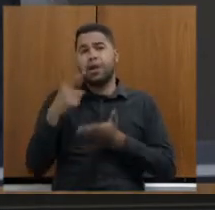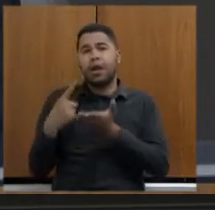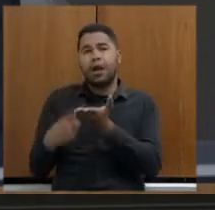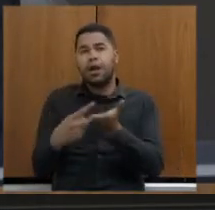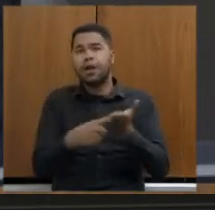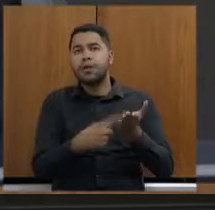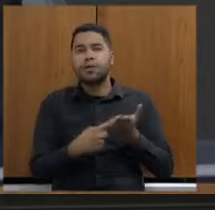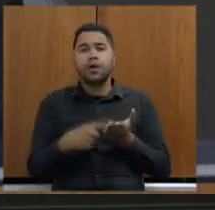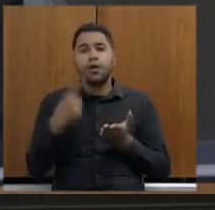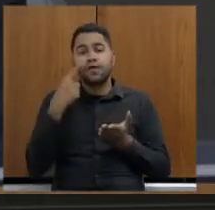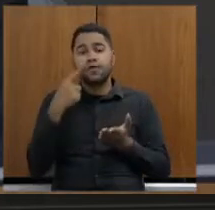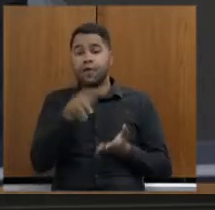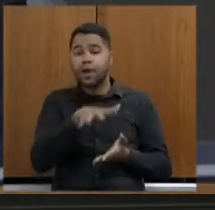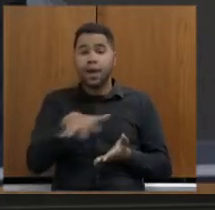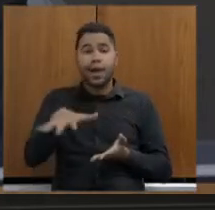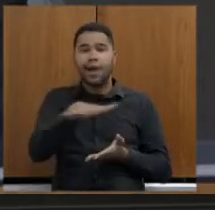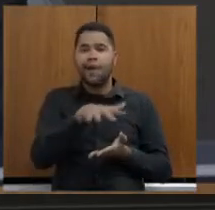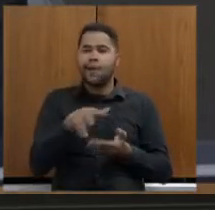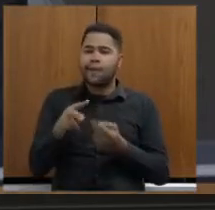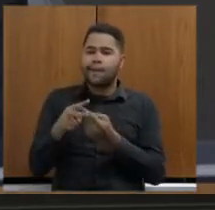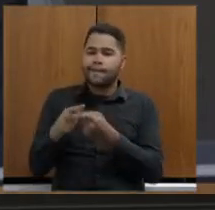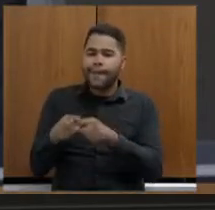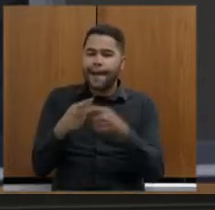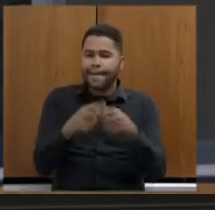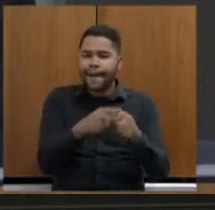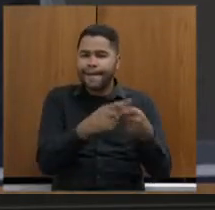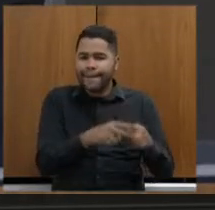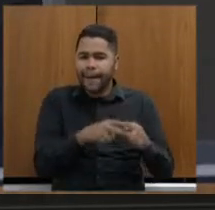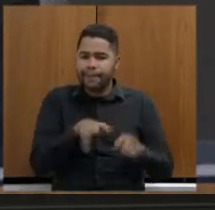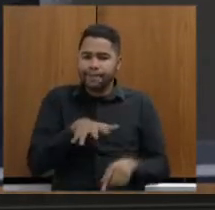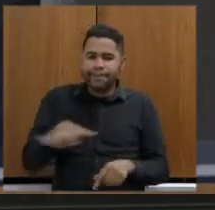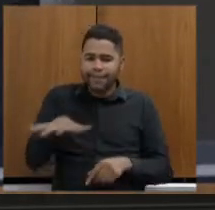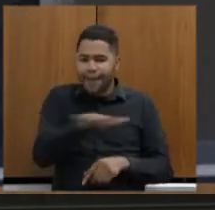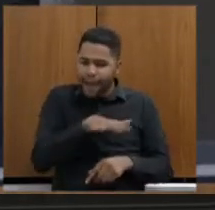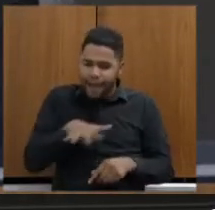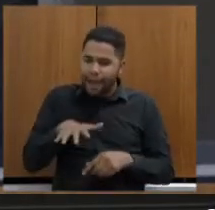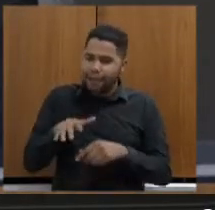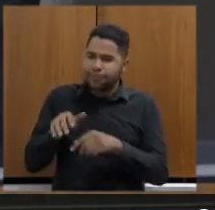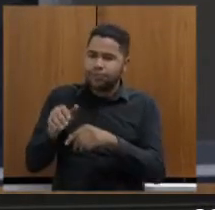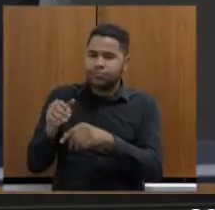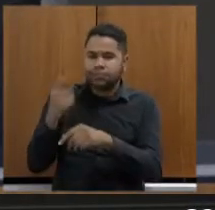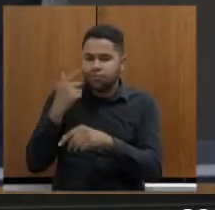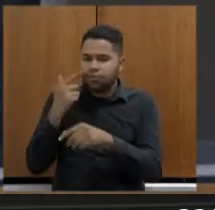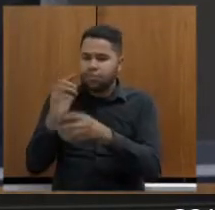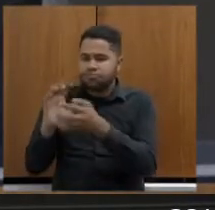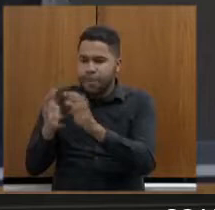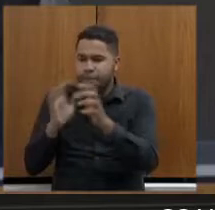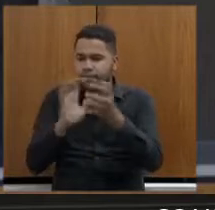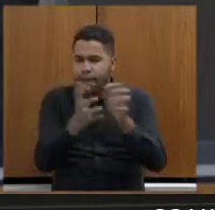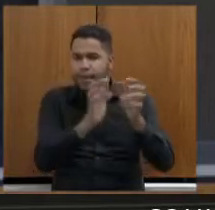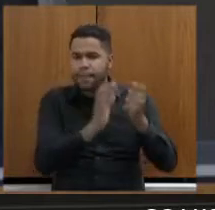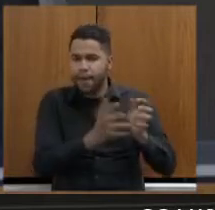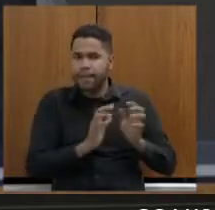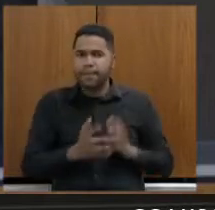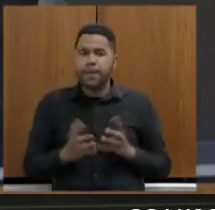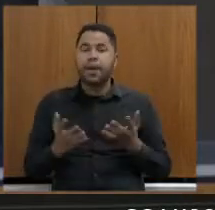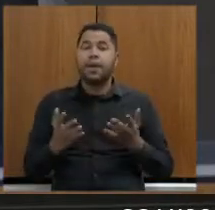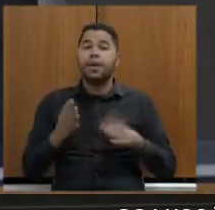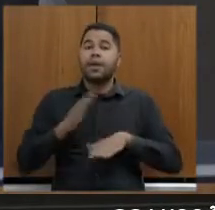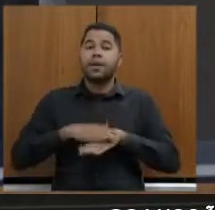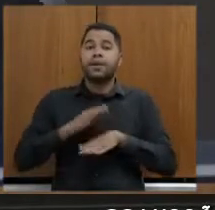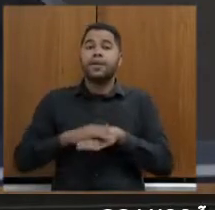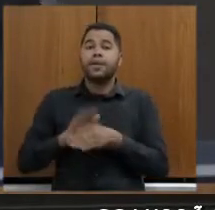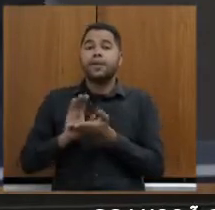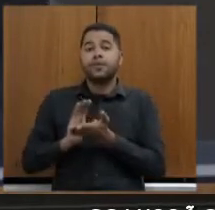reparar a região diretamente atingida. Então, a maior parte dos recursos estão sendo